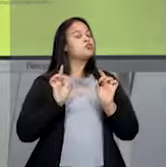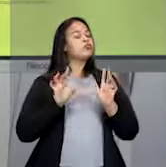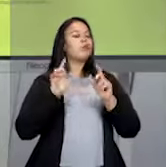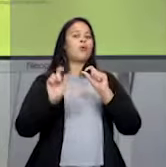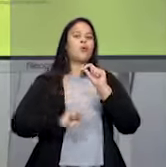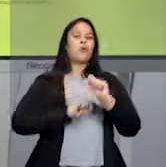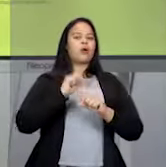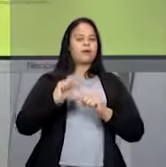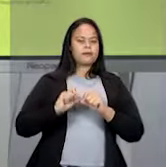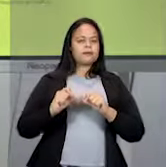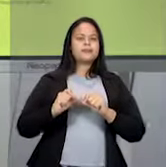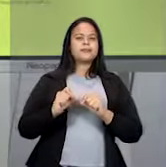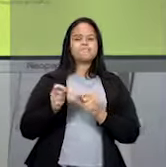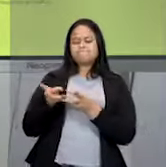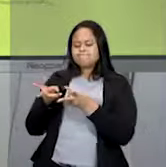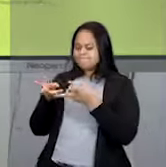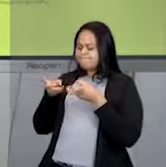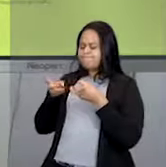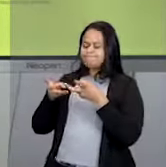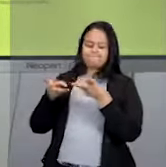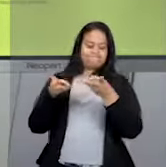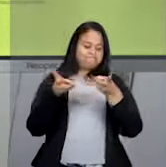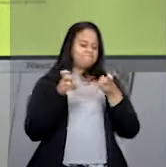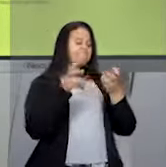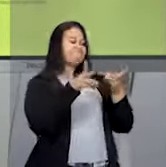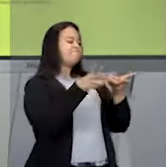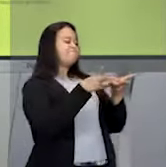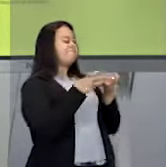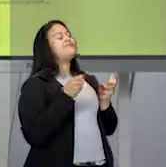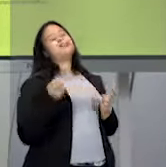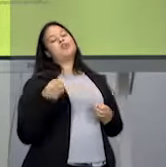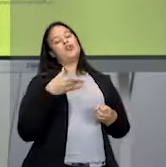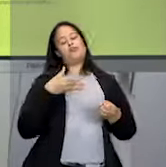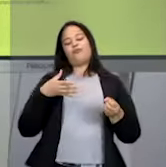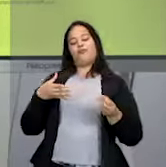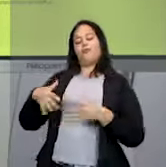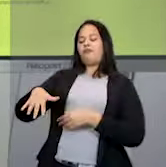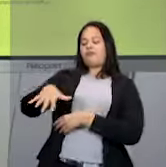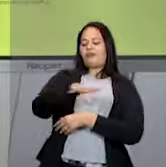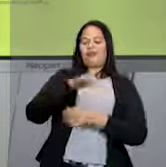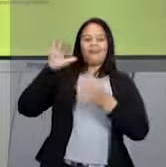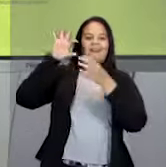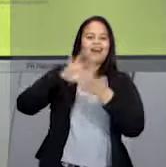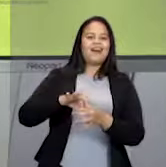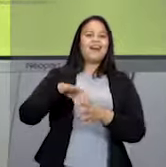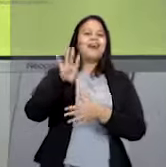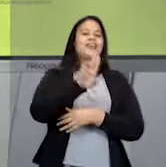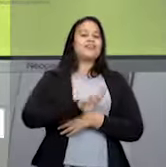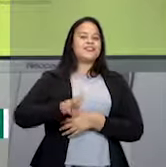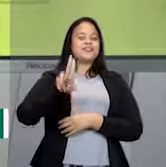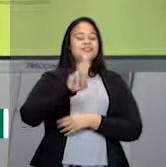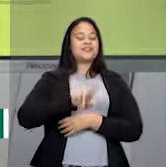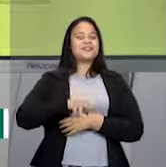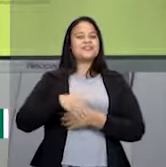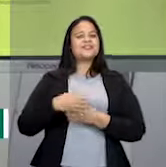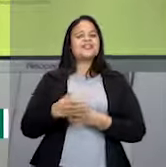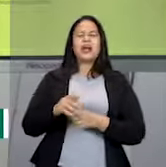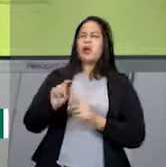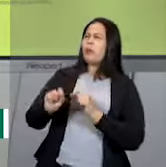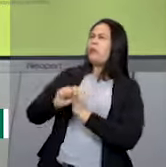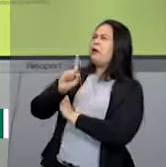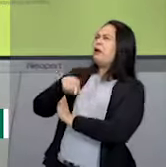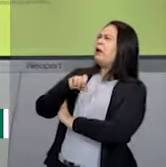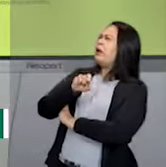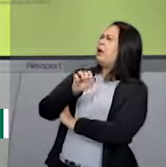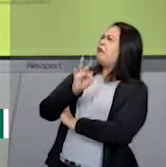estruturar algo novo naquele ambiente. E que é efêmero. Outra